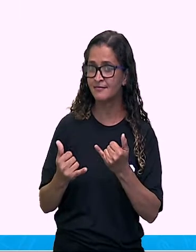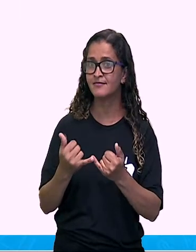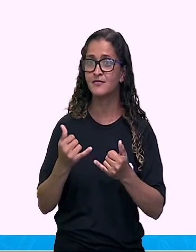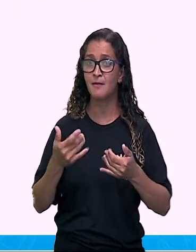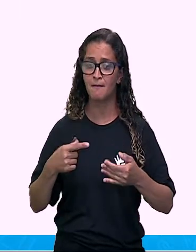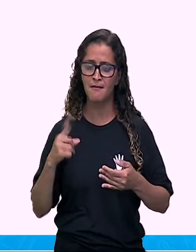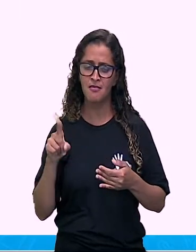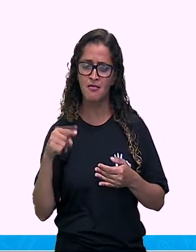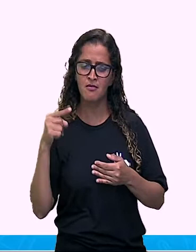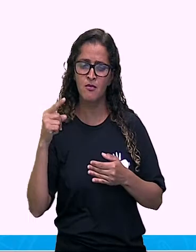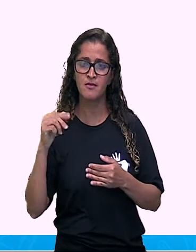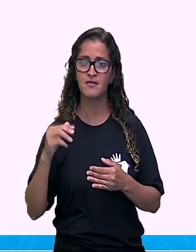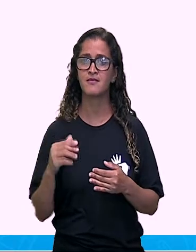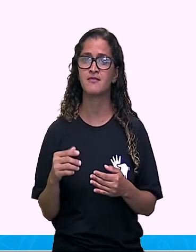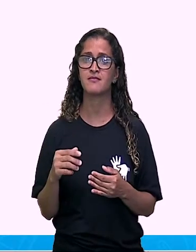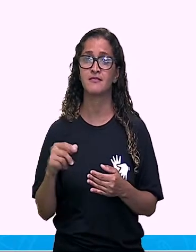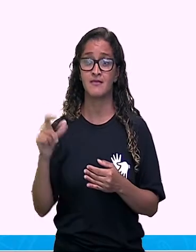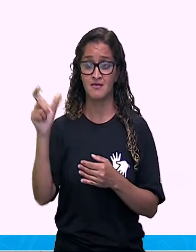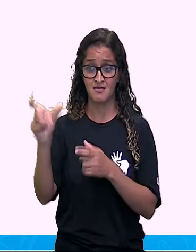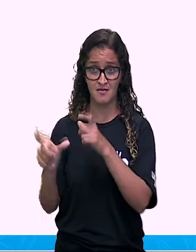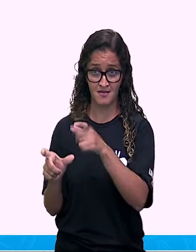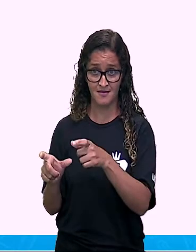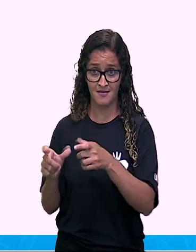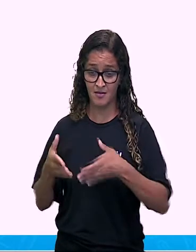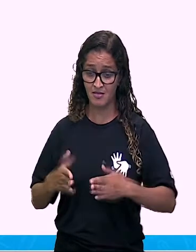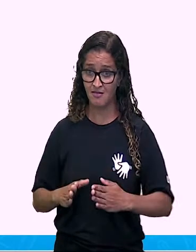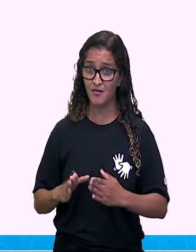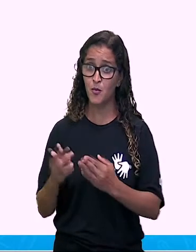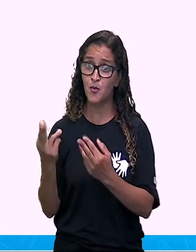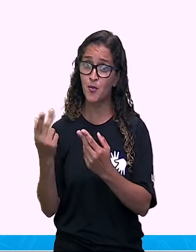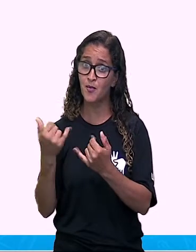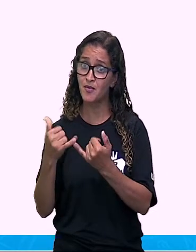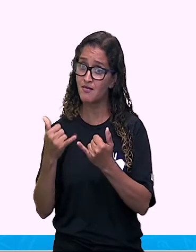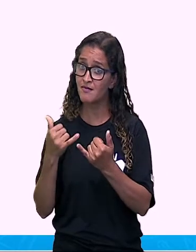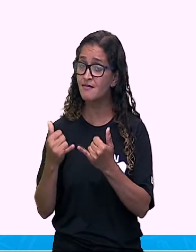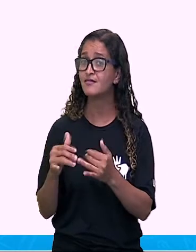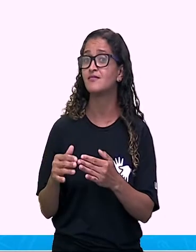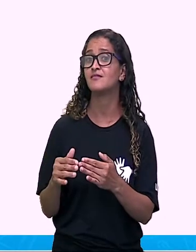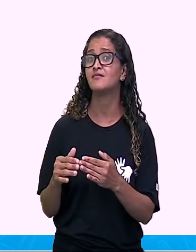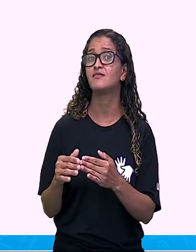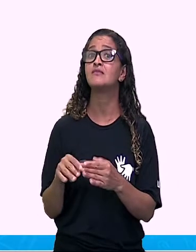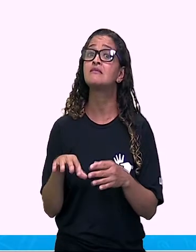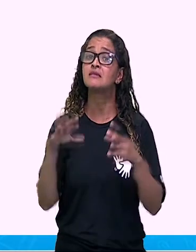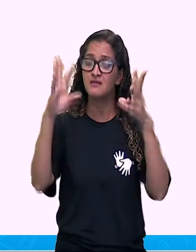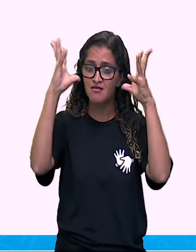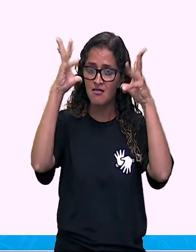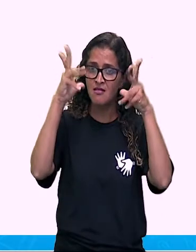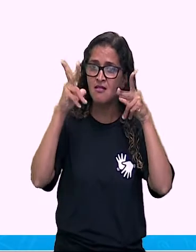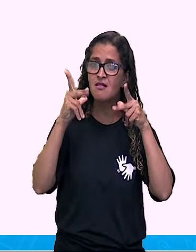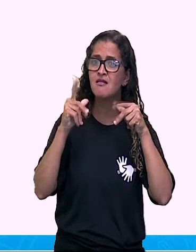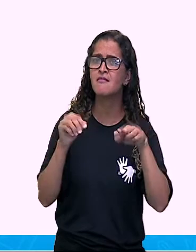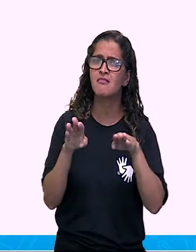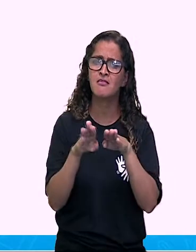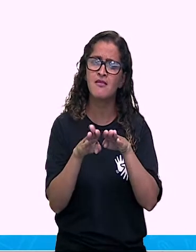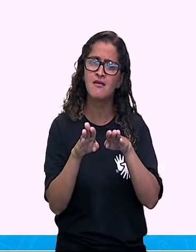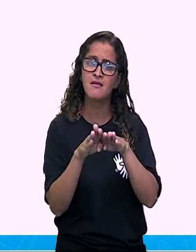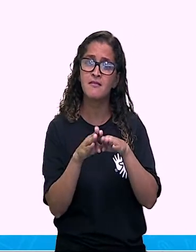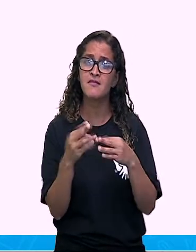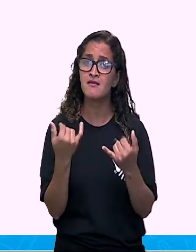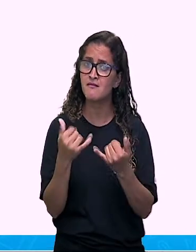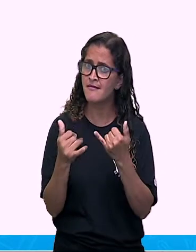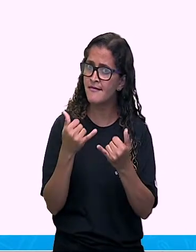Os seres humanos geram seres semelhantes a si. Os animais, os